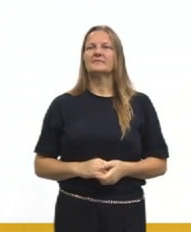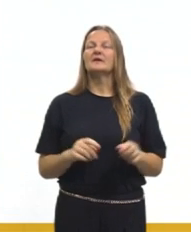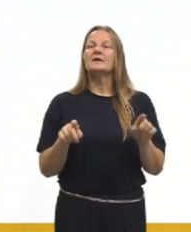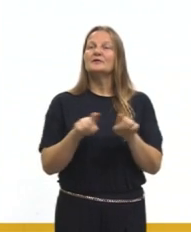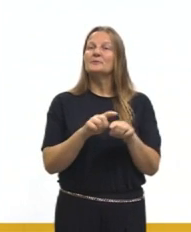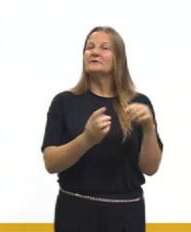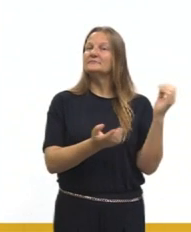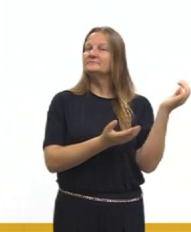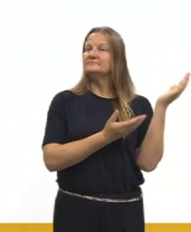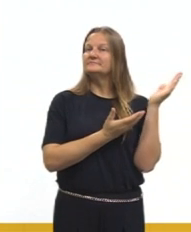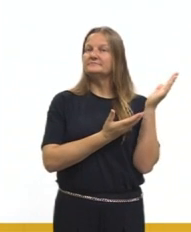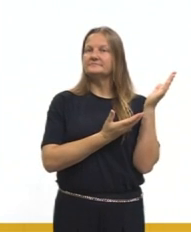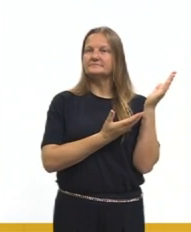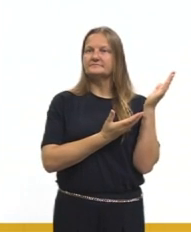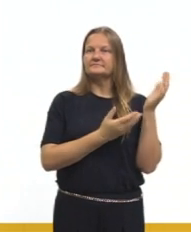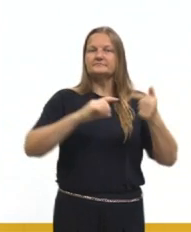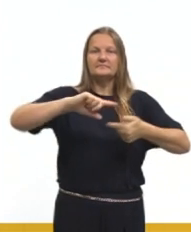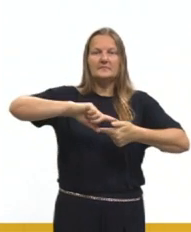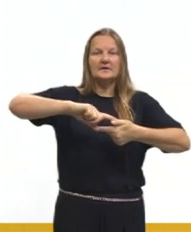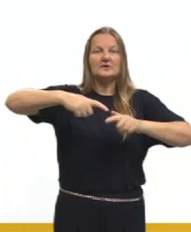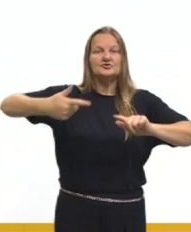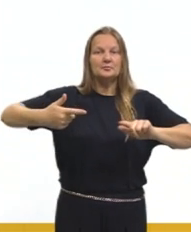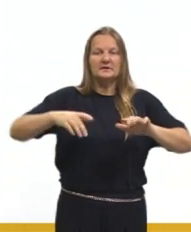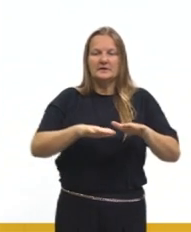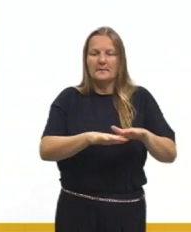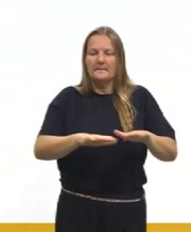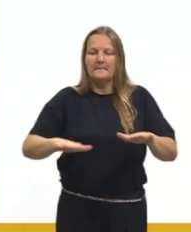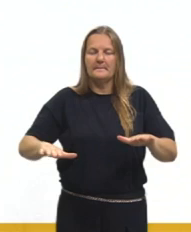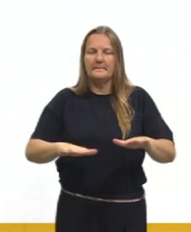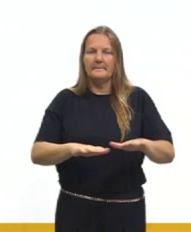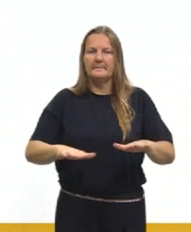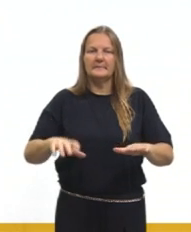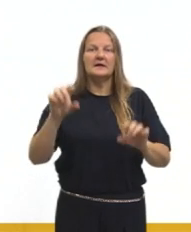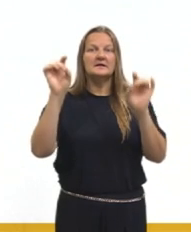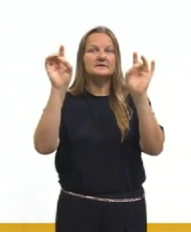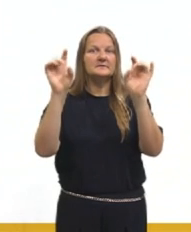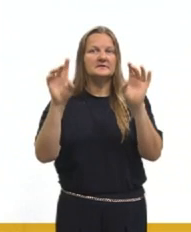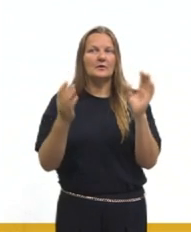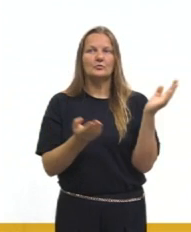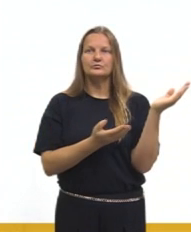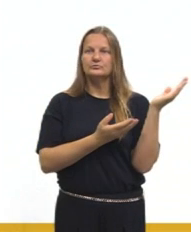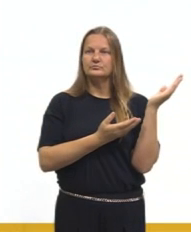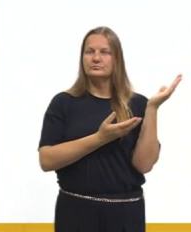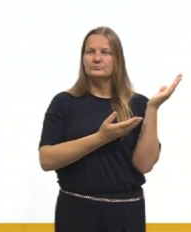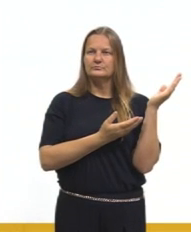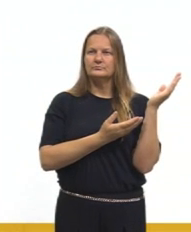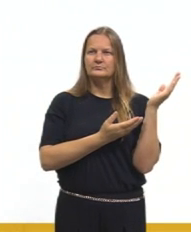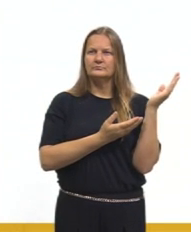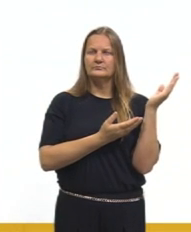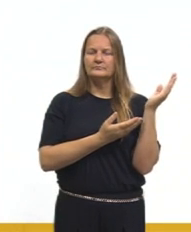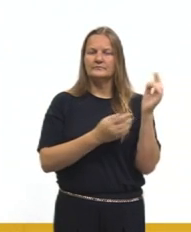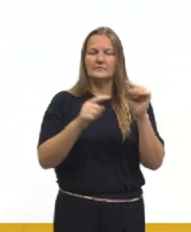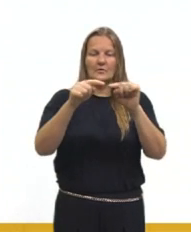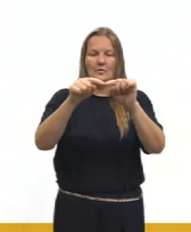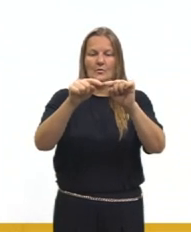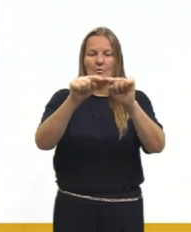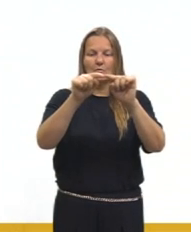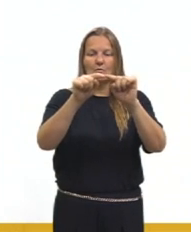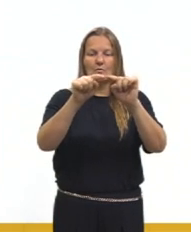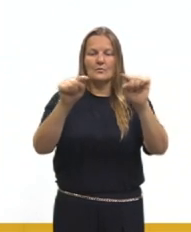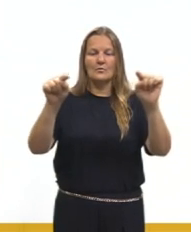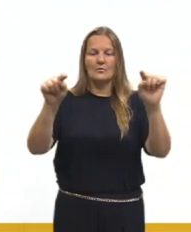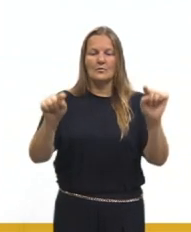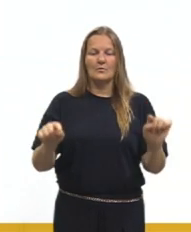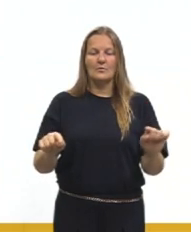E aí, gente, dentro da geometria plana, nós tínhamos uma questão específica. Que falava de um quadrado, foi feito algumas